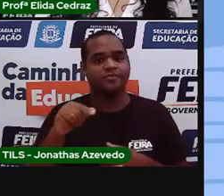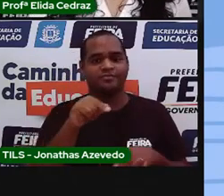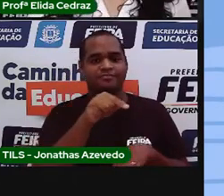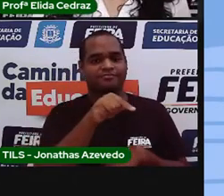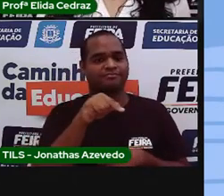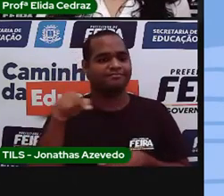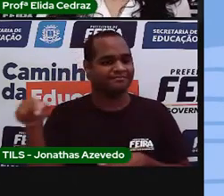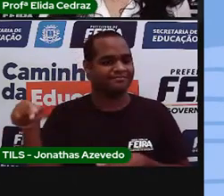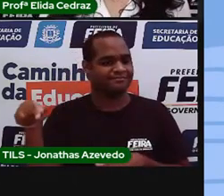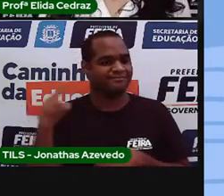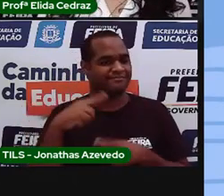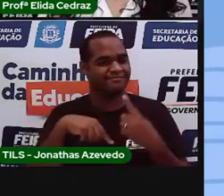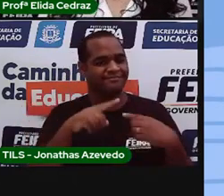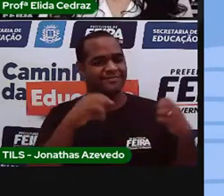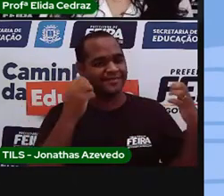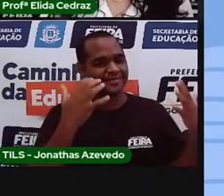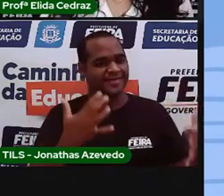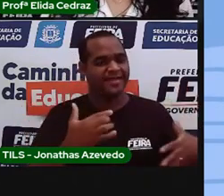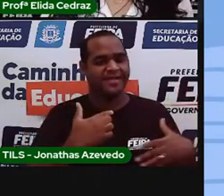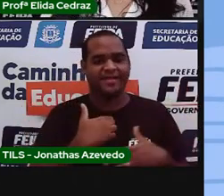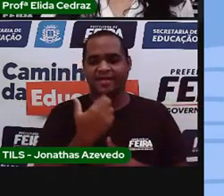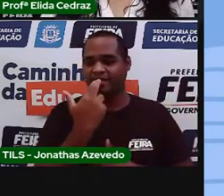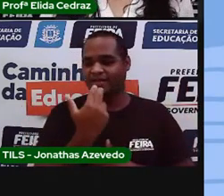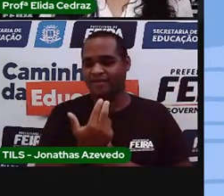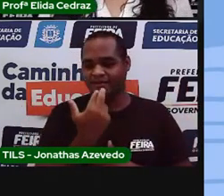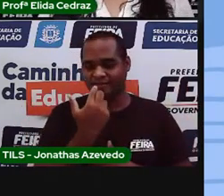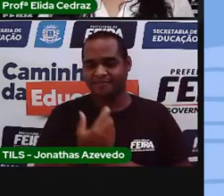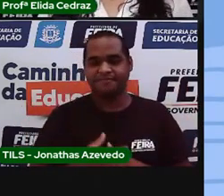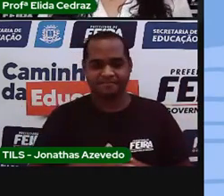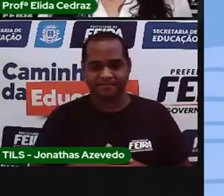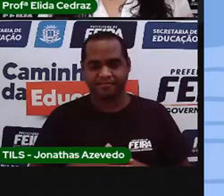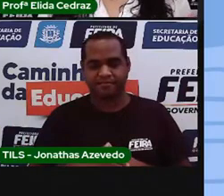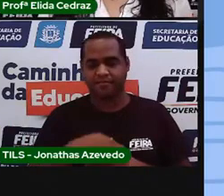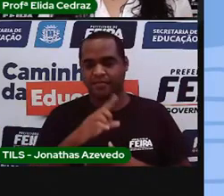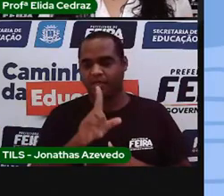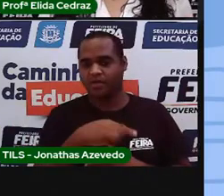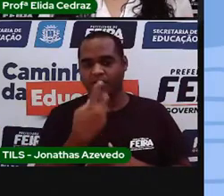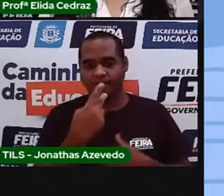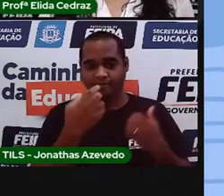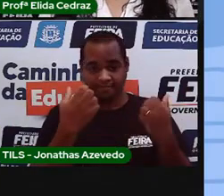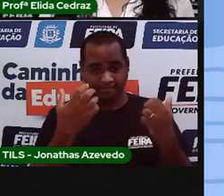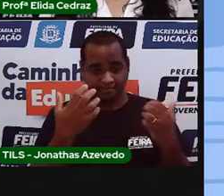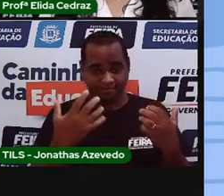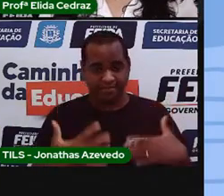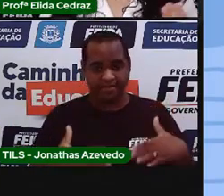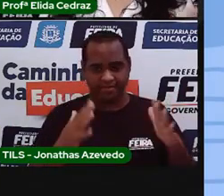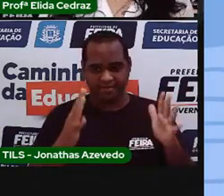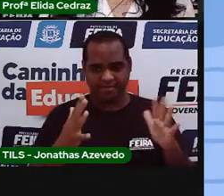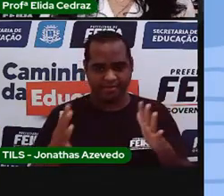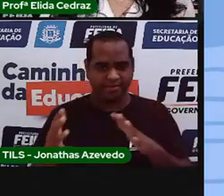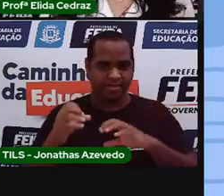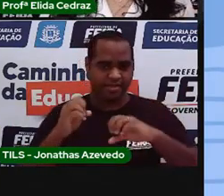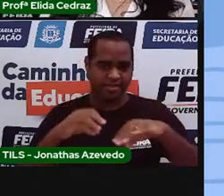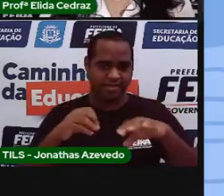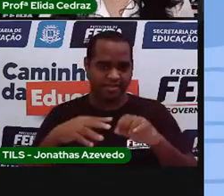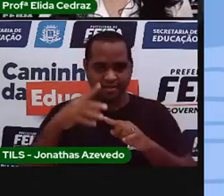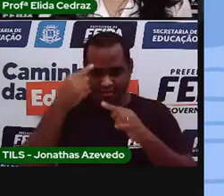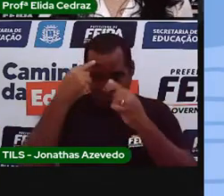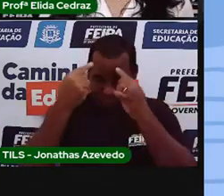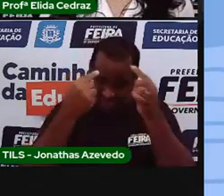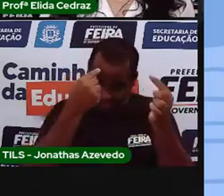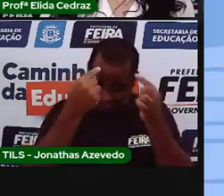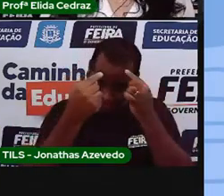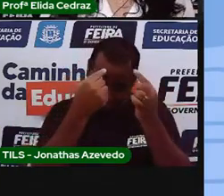as últimas aulas de linguagem. Nós já tivemos aulas sobre adivinhas,